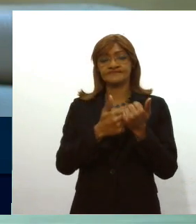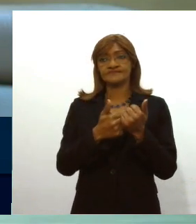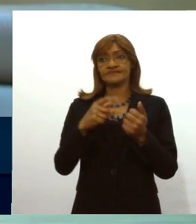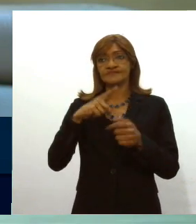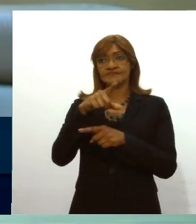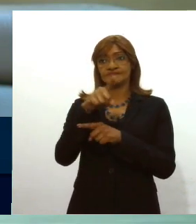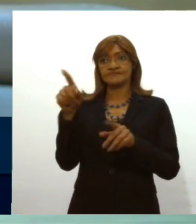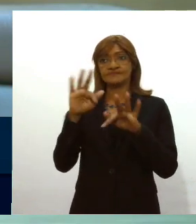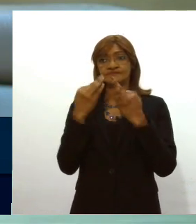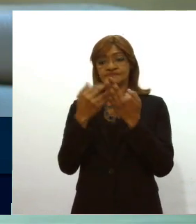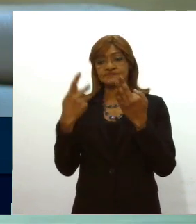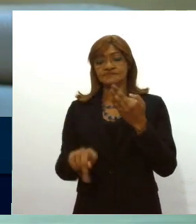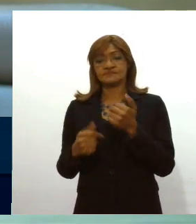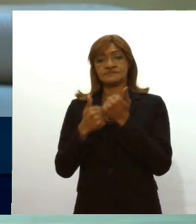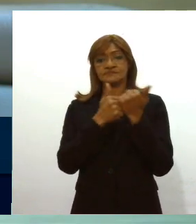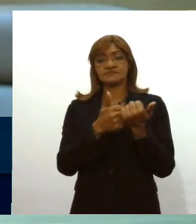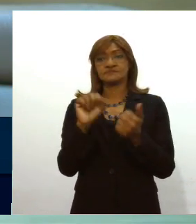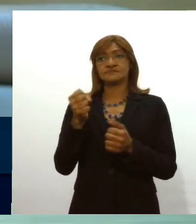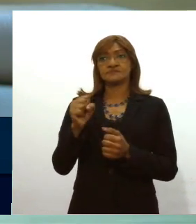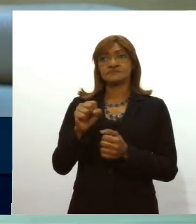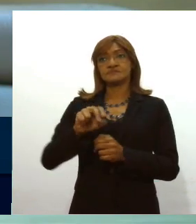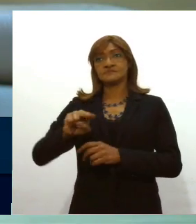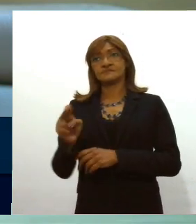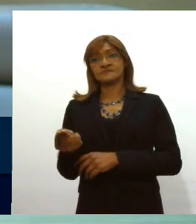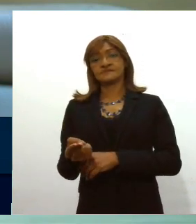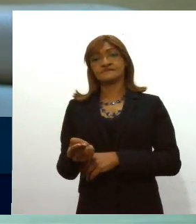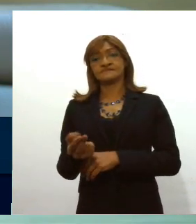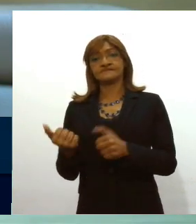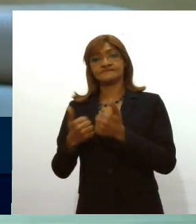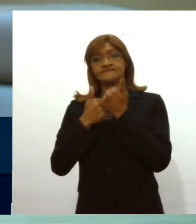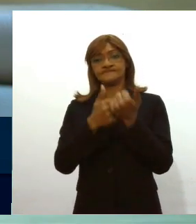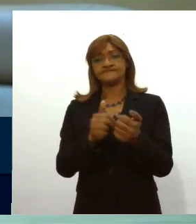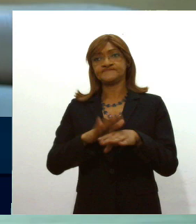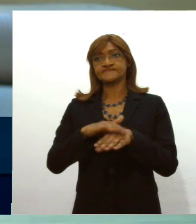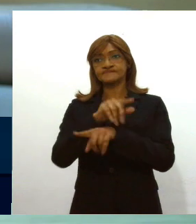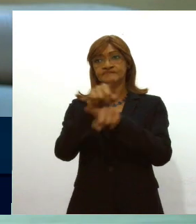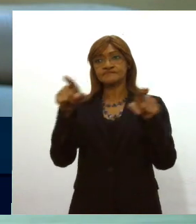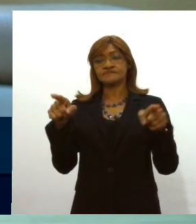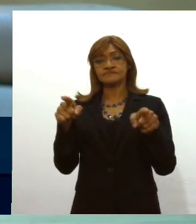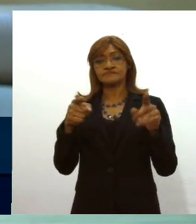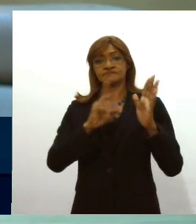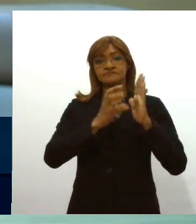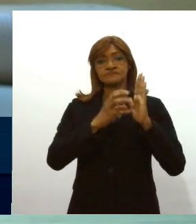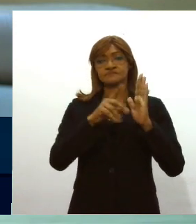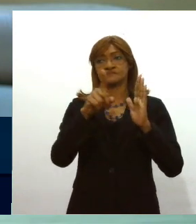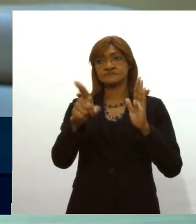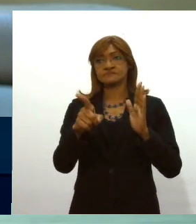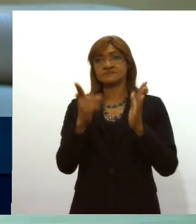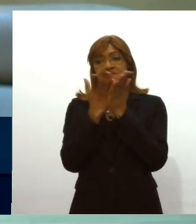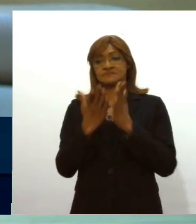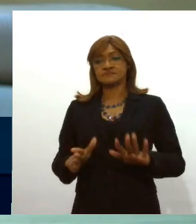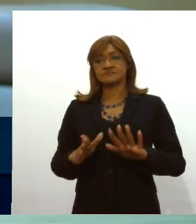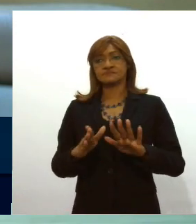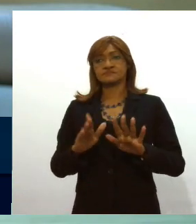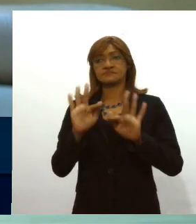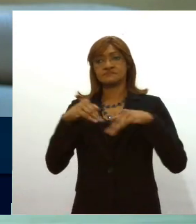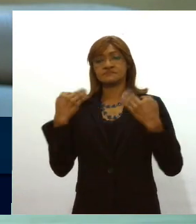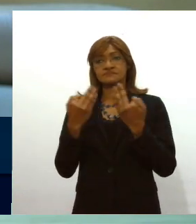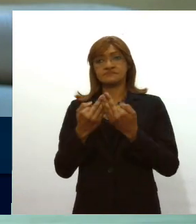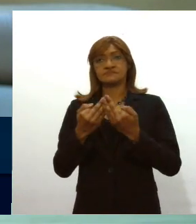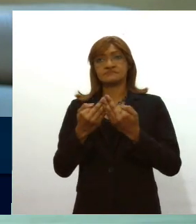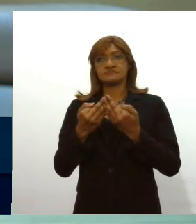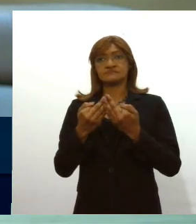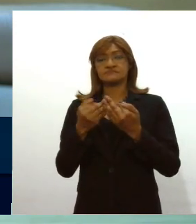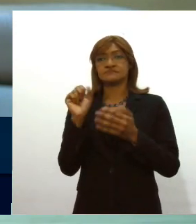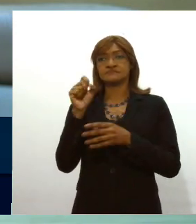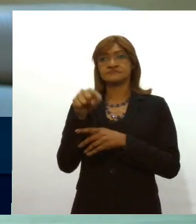famílias sergipanas ou se eles estão com aqueles que querem acabar com as famílias sergipanas liberando as drogas.